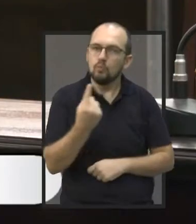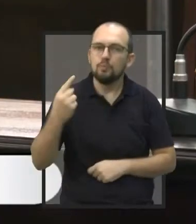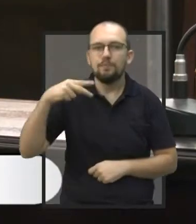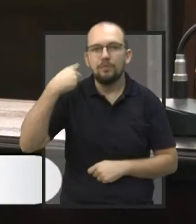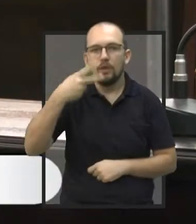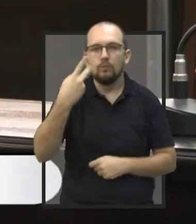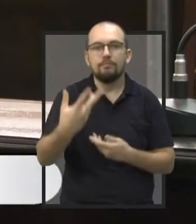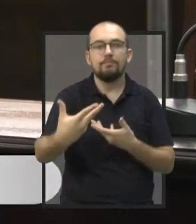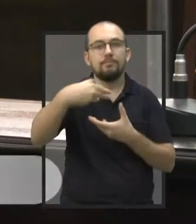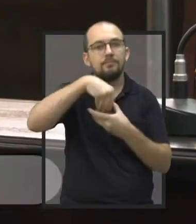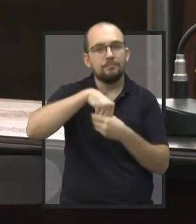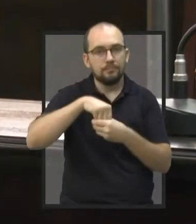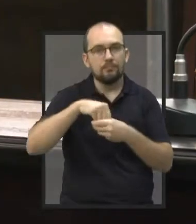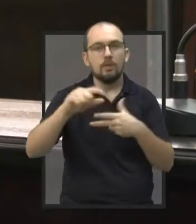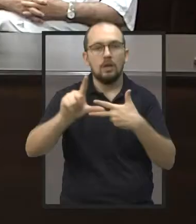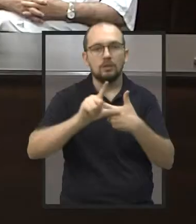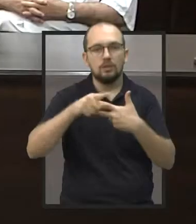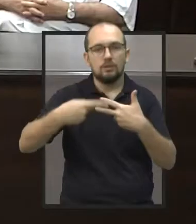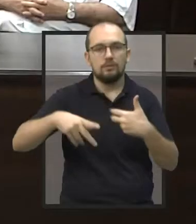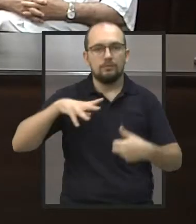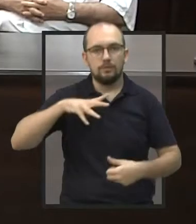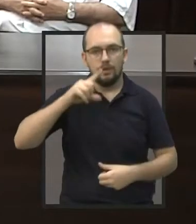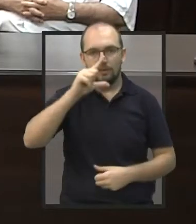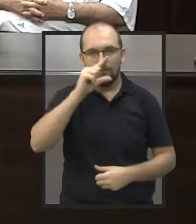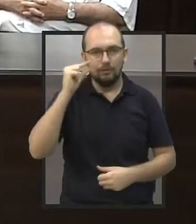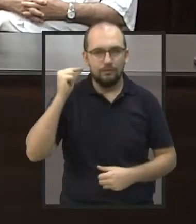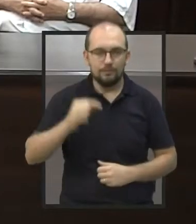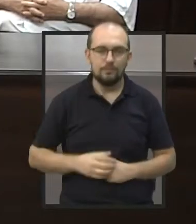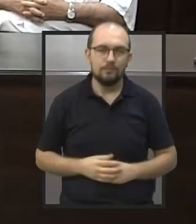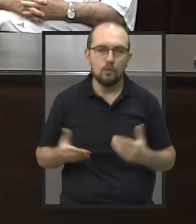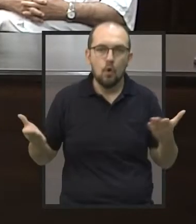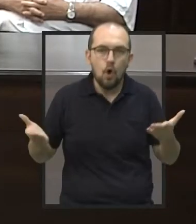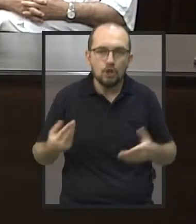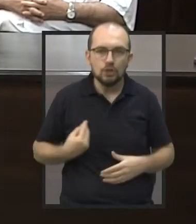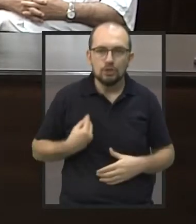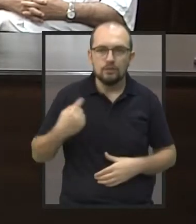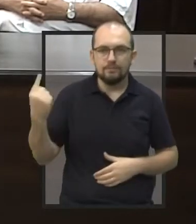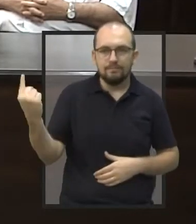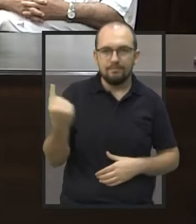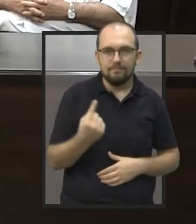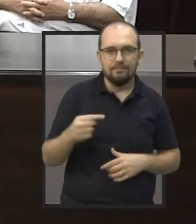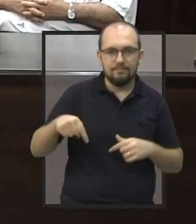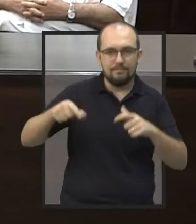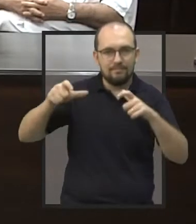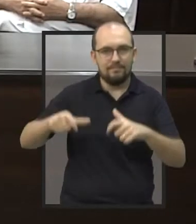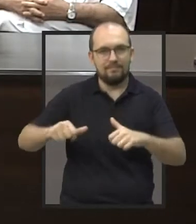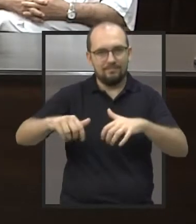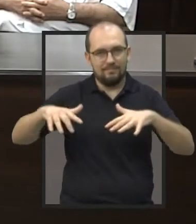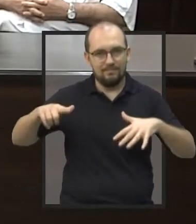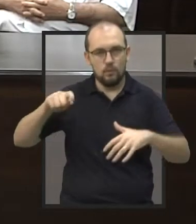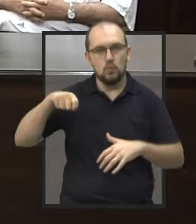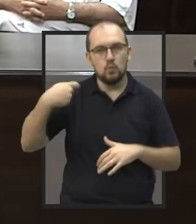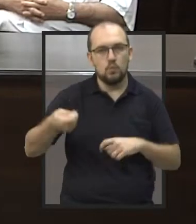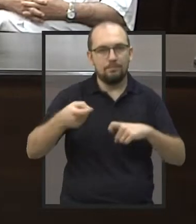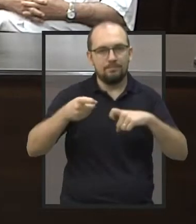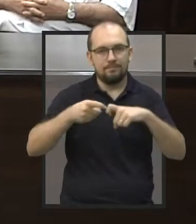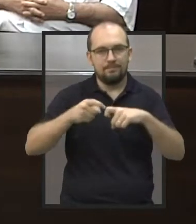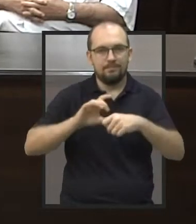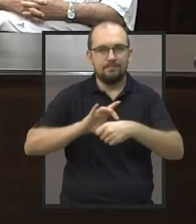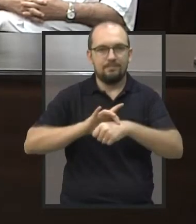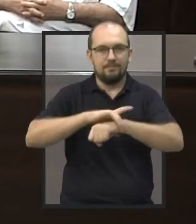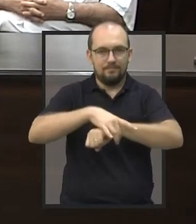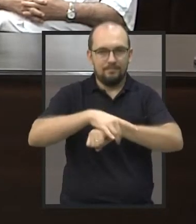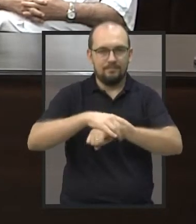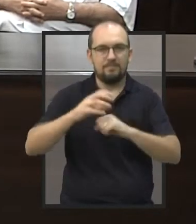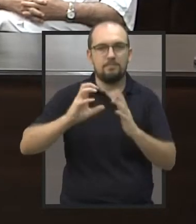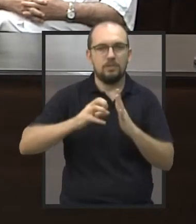compõem o Legislativo Jaoense. E nesta edição eu recebo aqui no plenário da Câmara Municipal o vereador do MDB, doutor